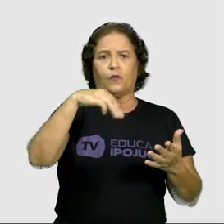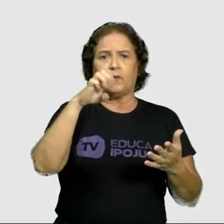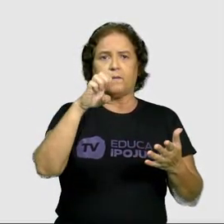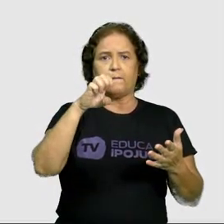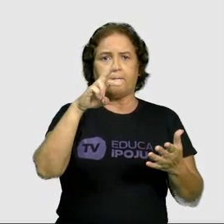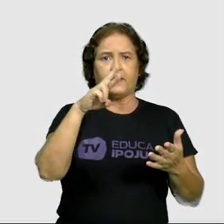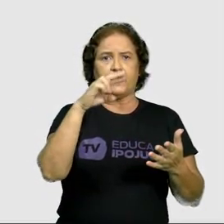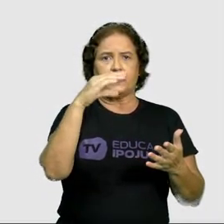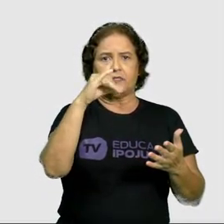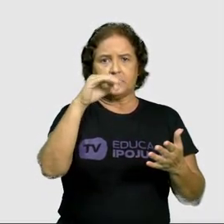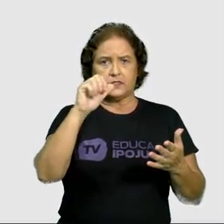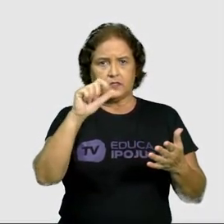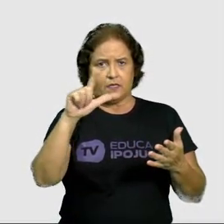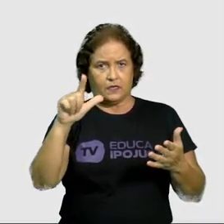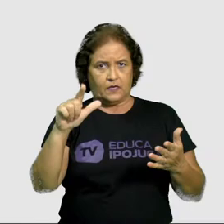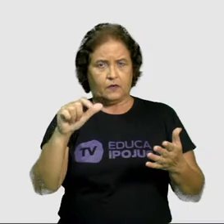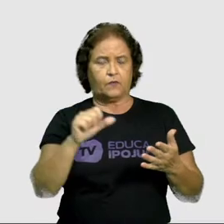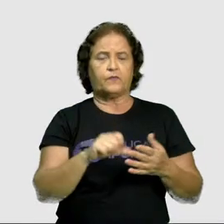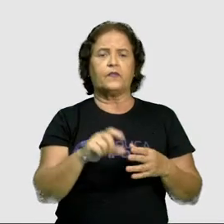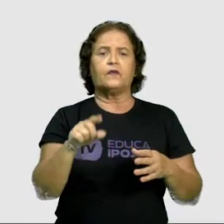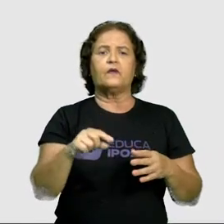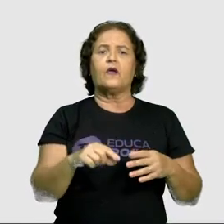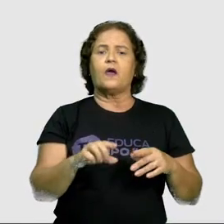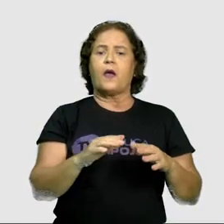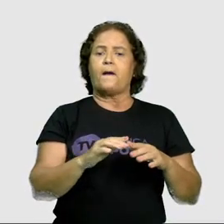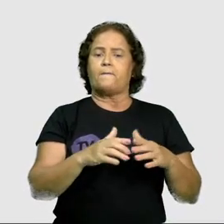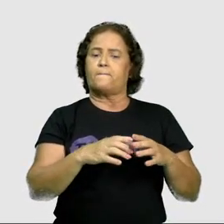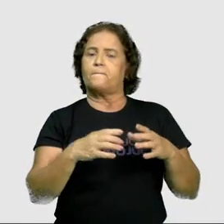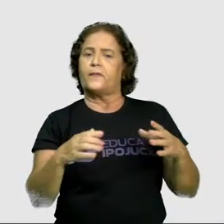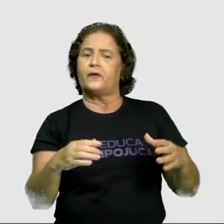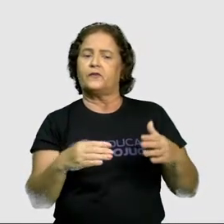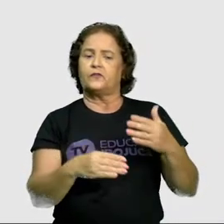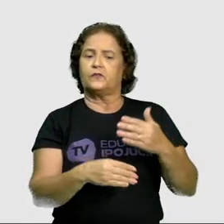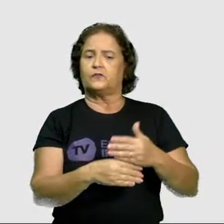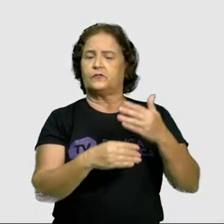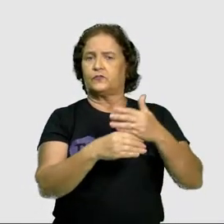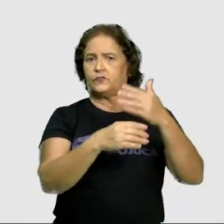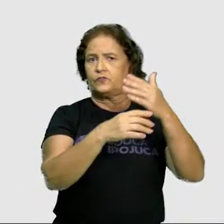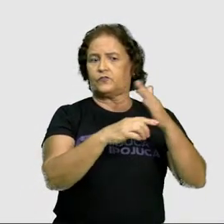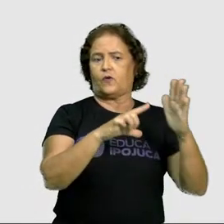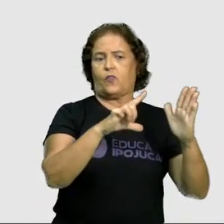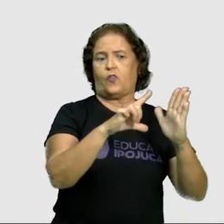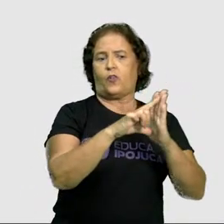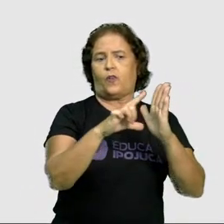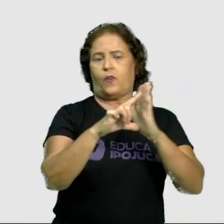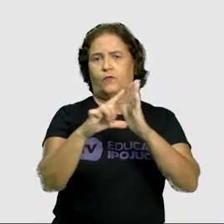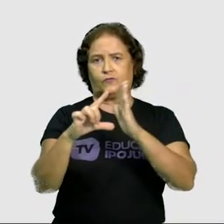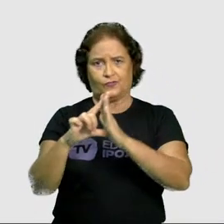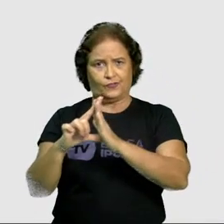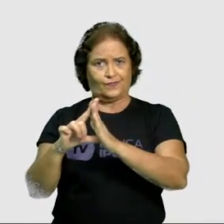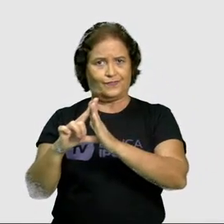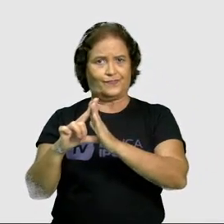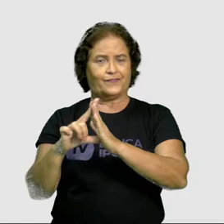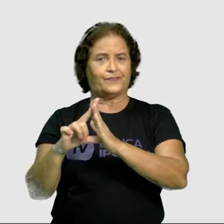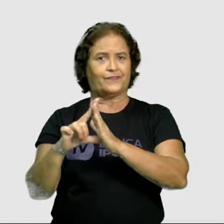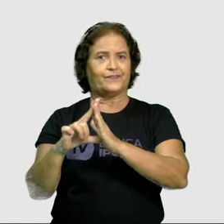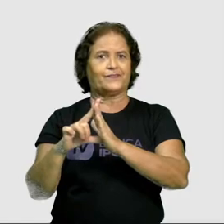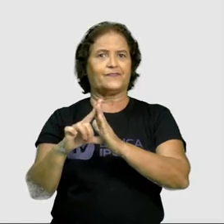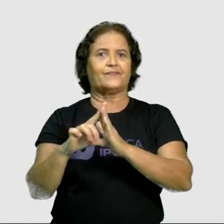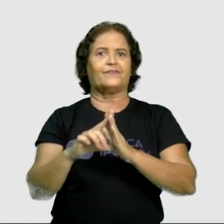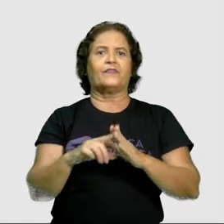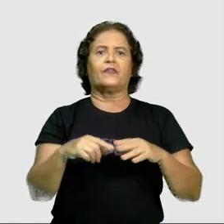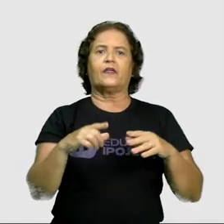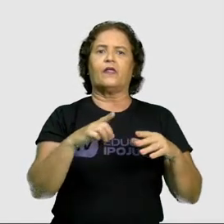aqueles em que a maioria das construções, elas servem como ponto comercial. Ou seja,